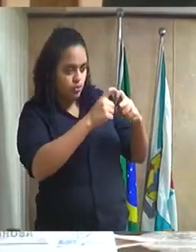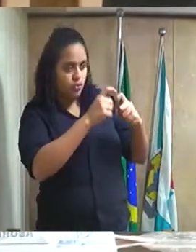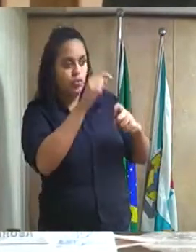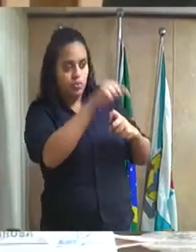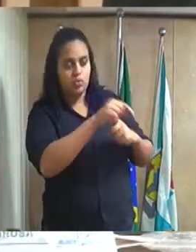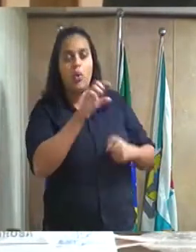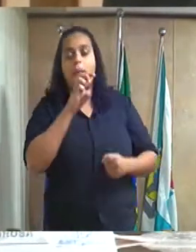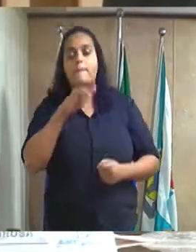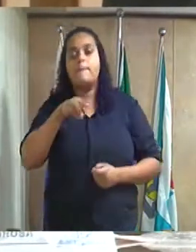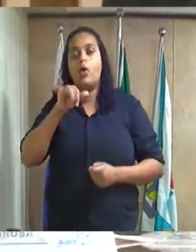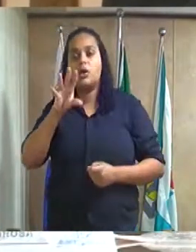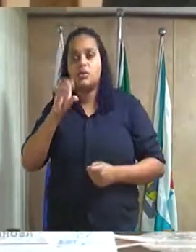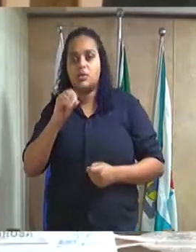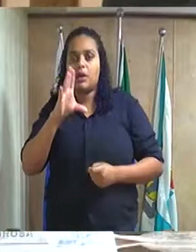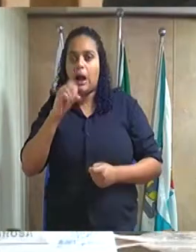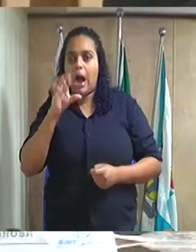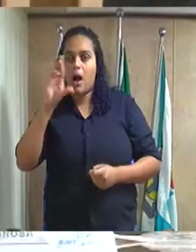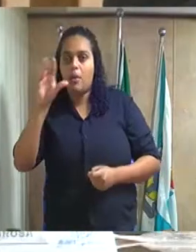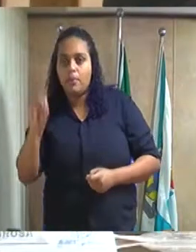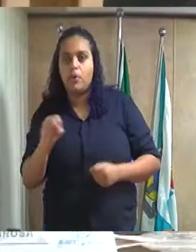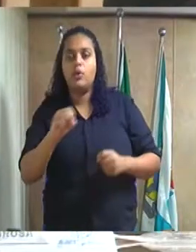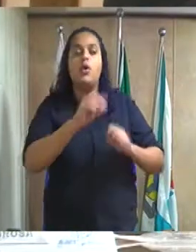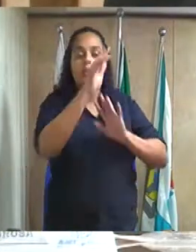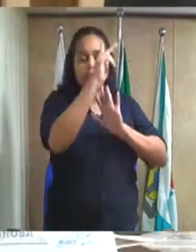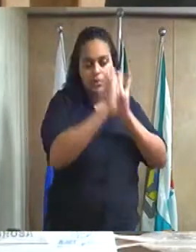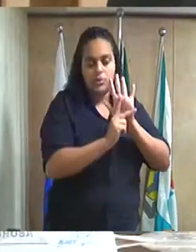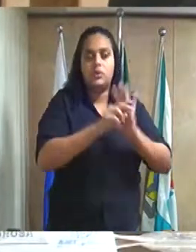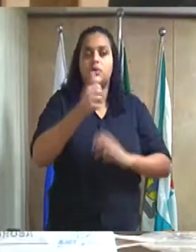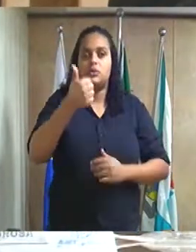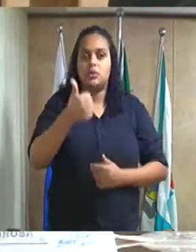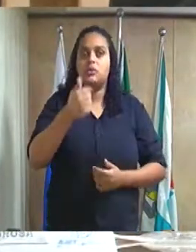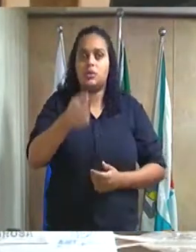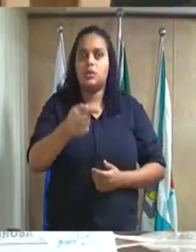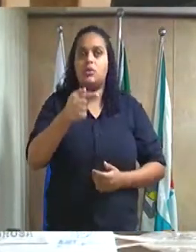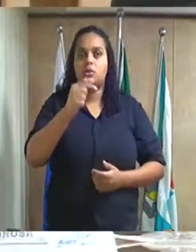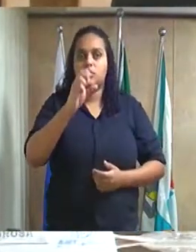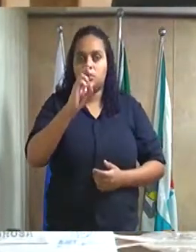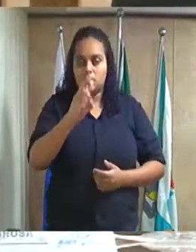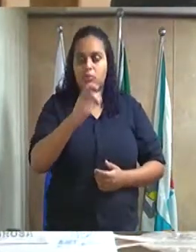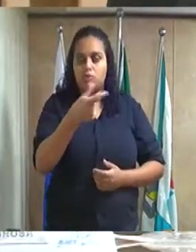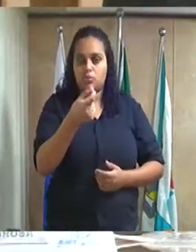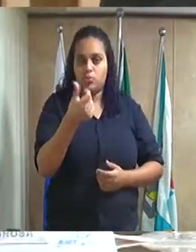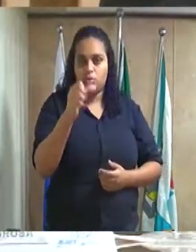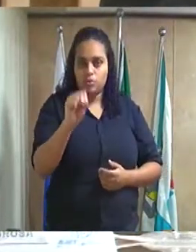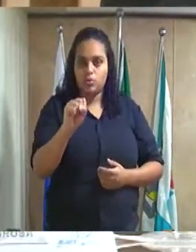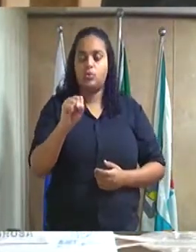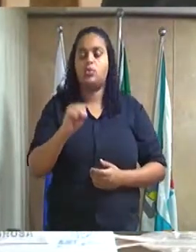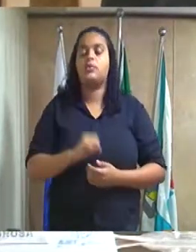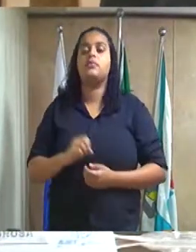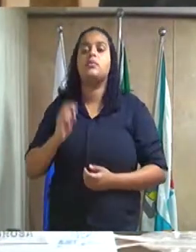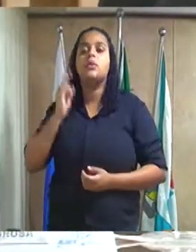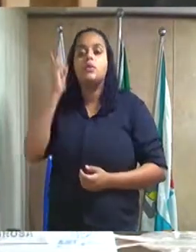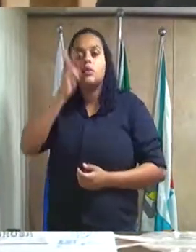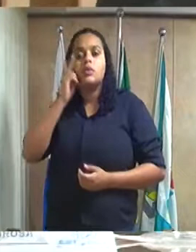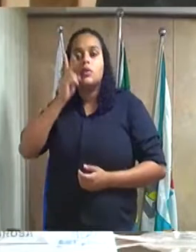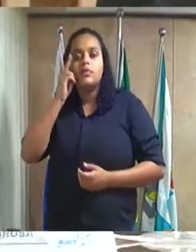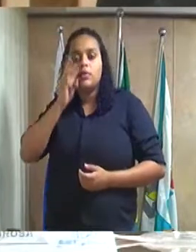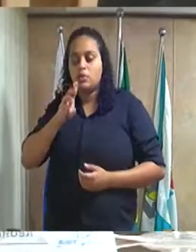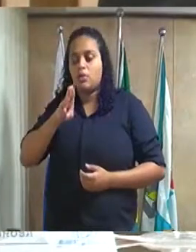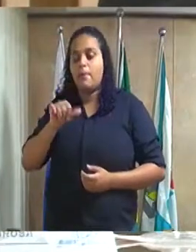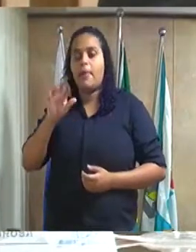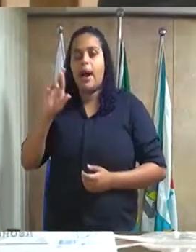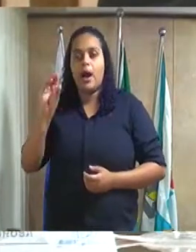Carmo projeto de decreto legislativo número 175 de 2018 do excelentíssimo senhor vereador Marcos